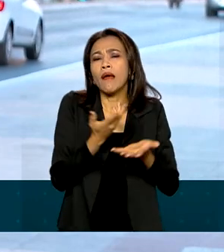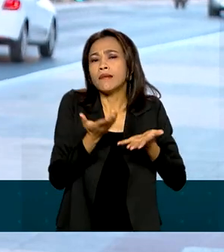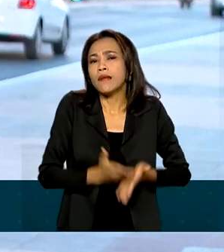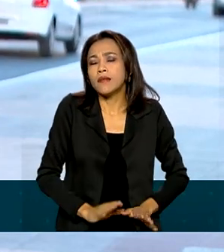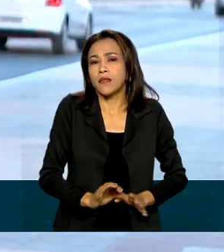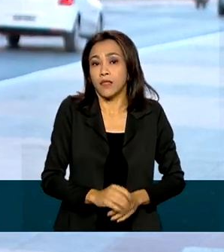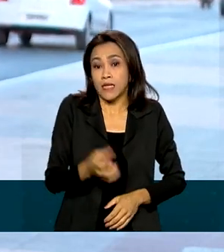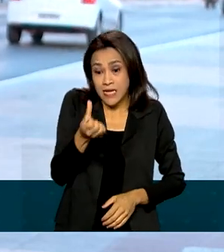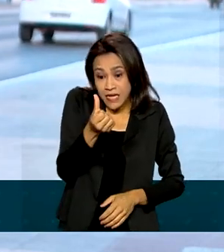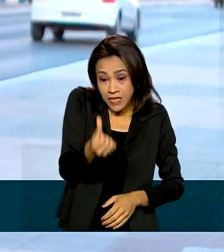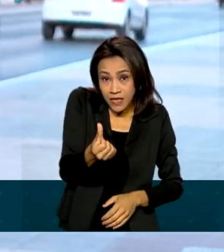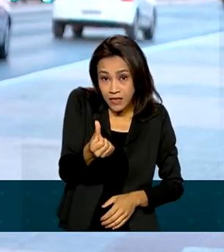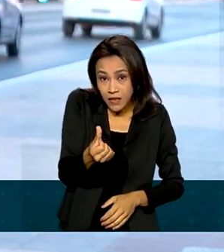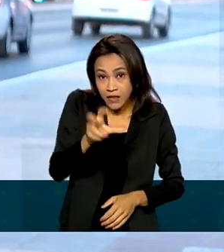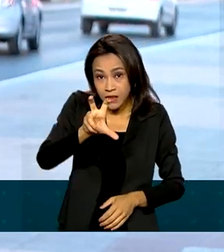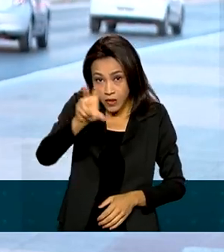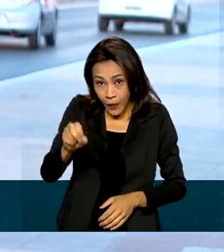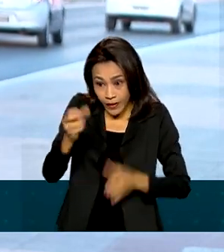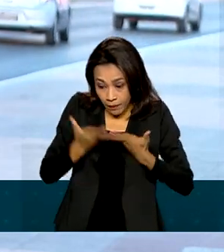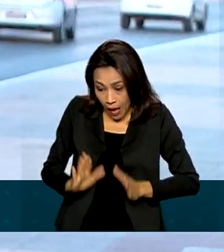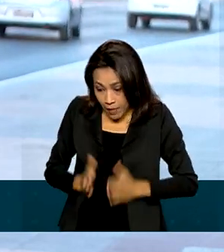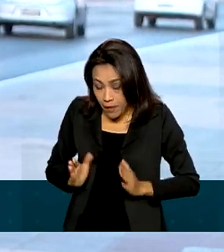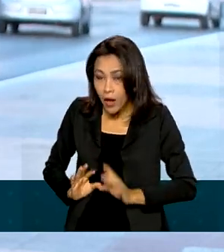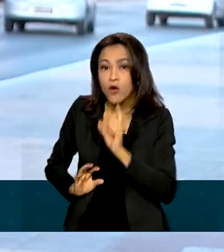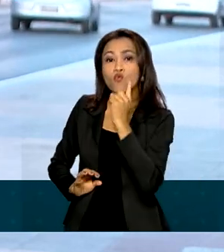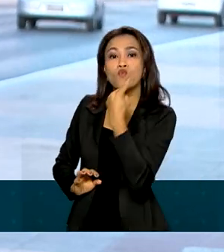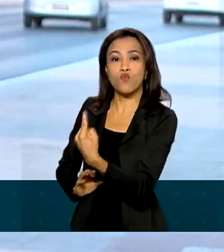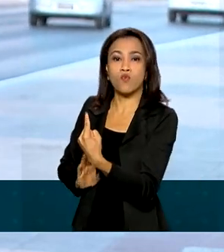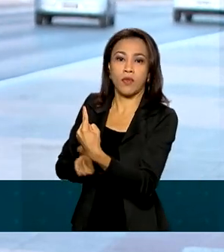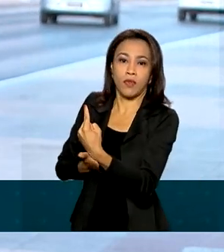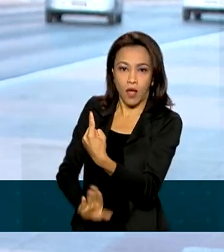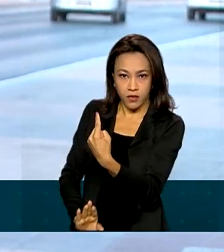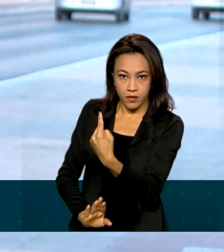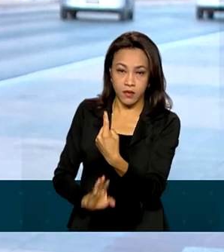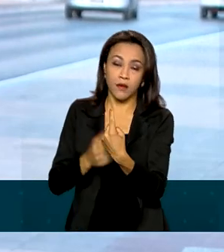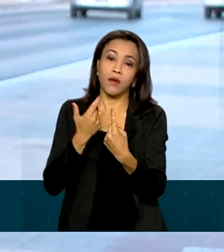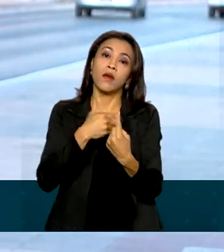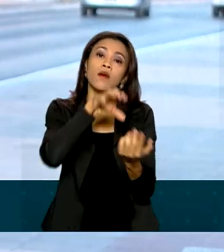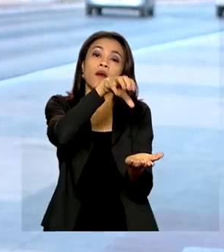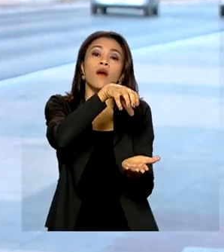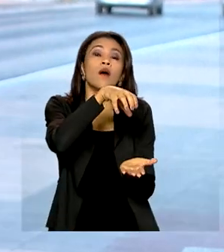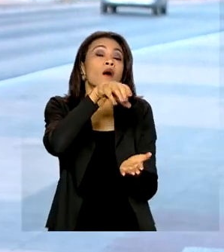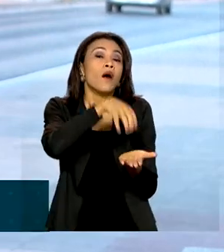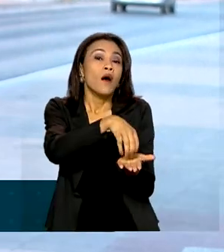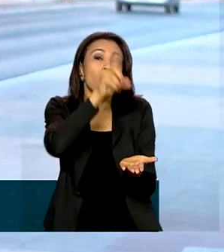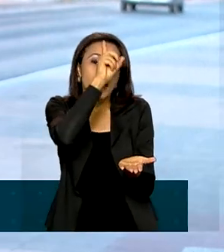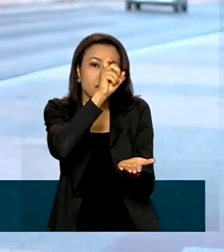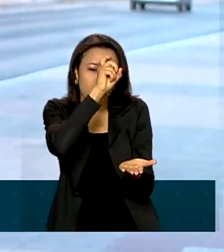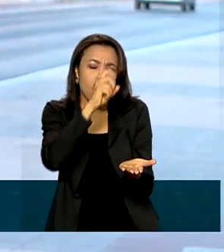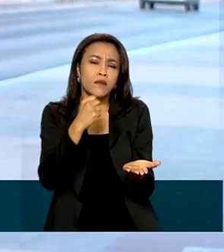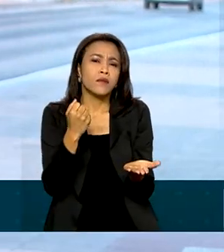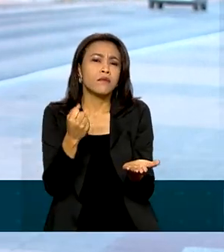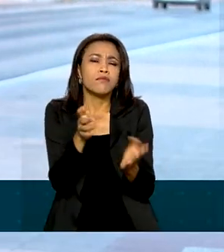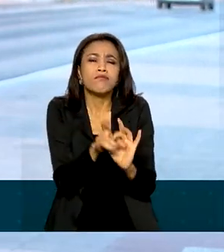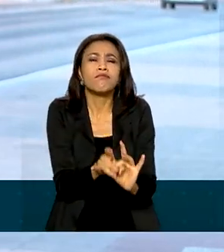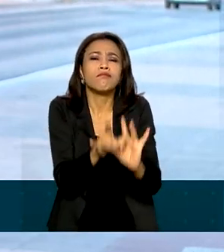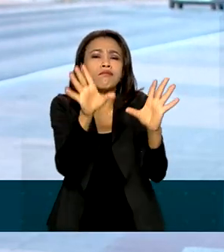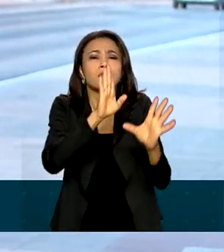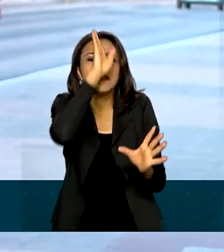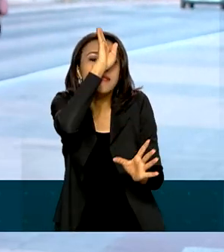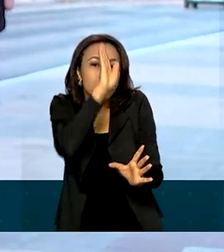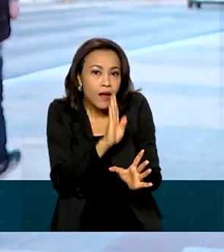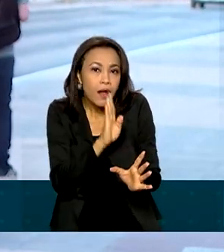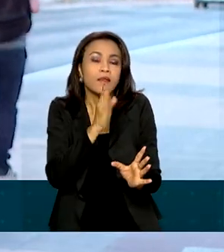para cada 650 nascimentos. O Sistema Único de Saúde oferece tratamento integral e gratuito. São